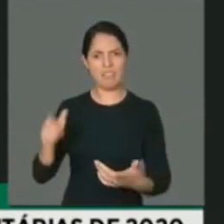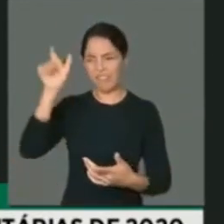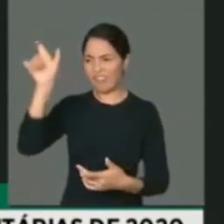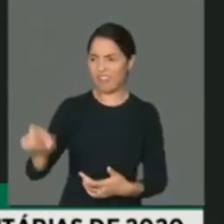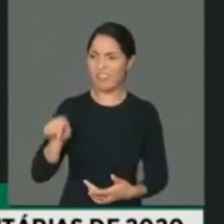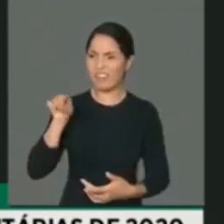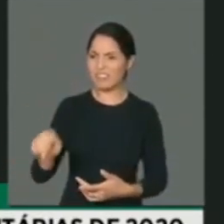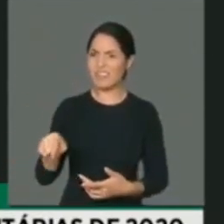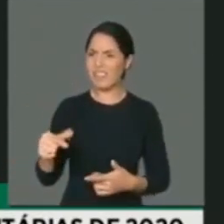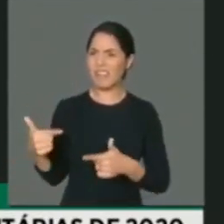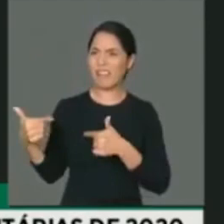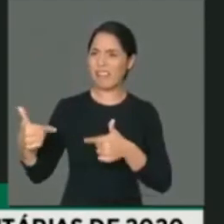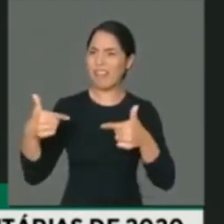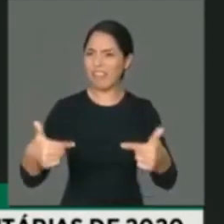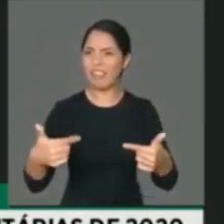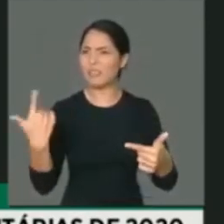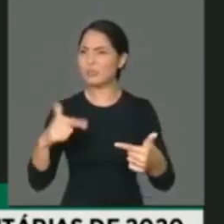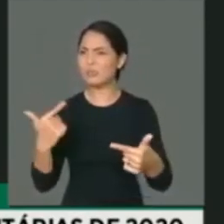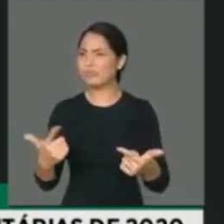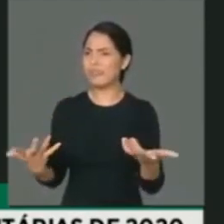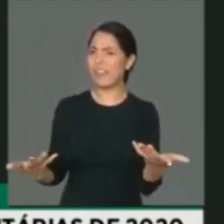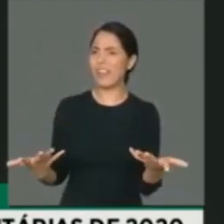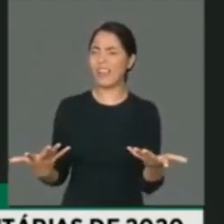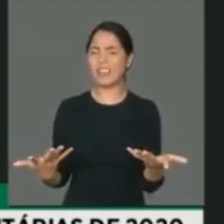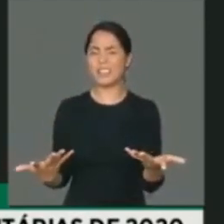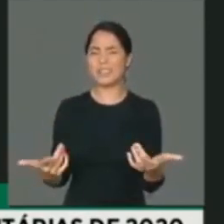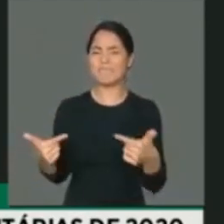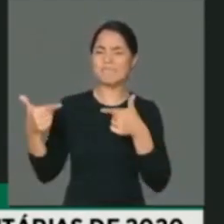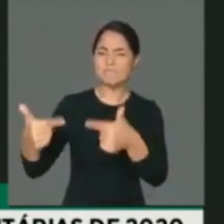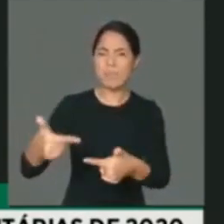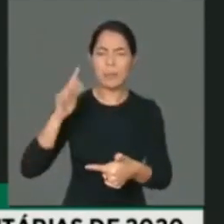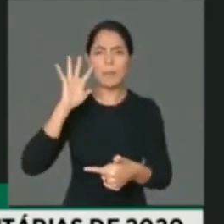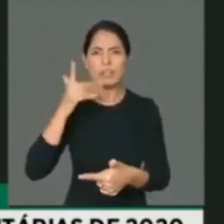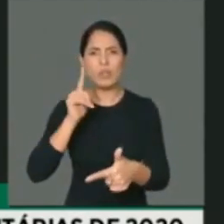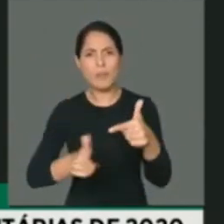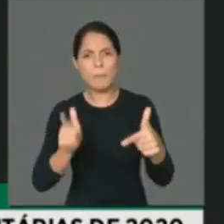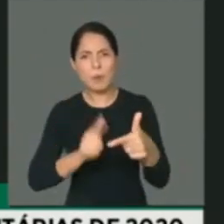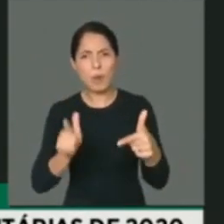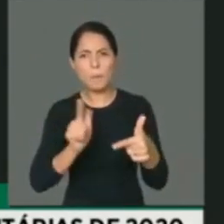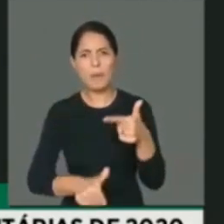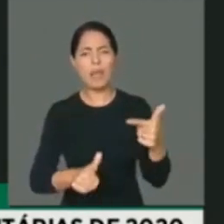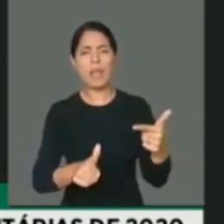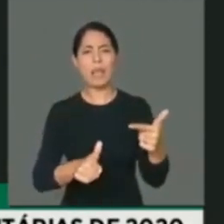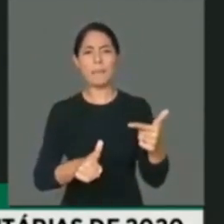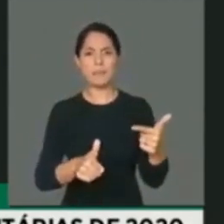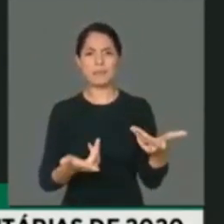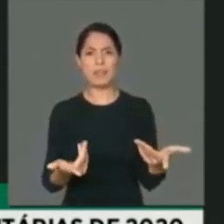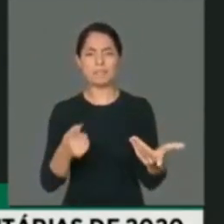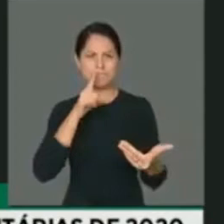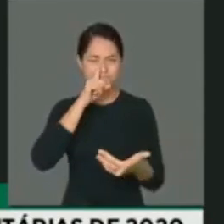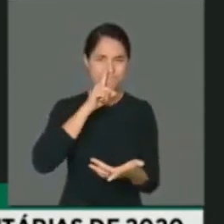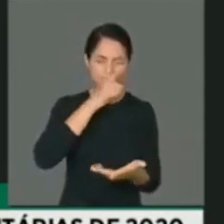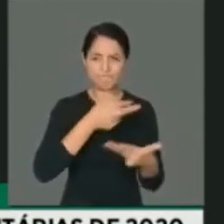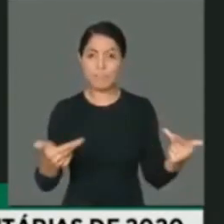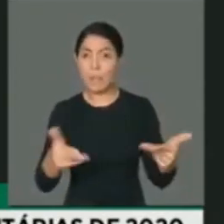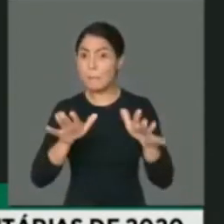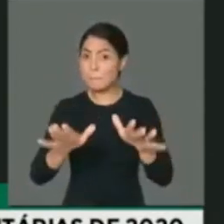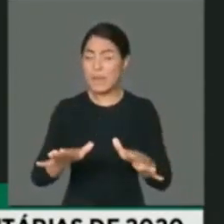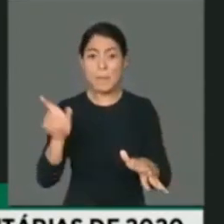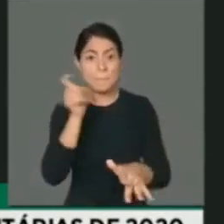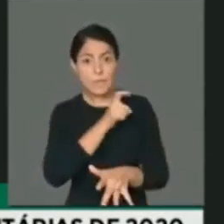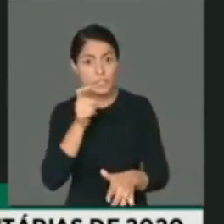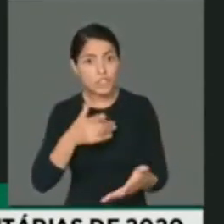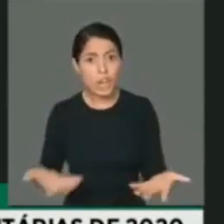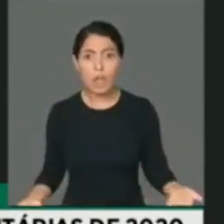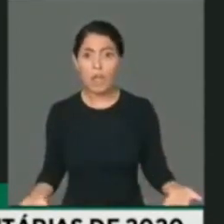não tem trabalhado efetivamente para solucionar os problemas da crise, e isso é uma inverdade, uma